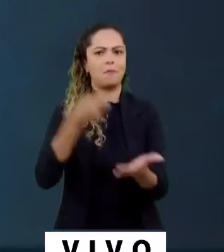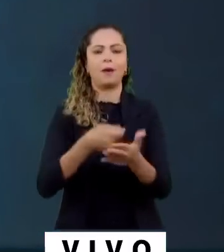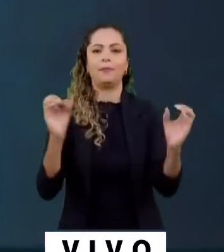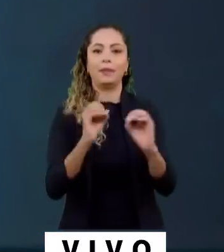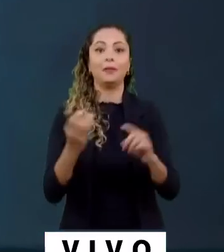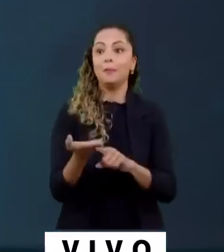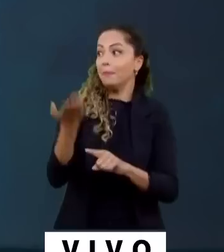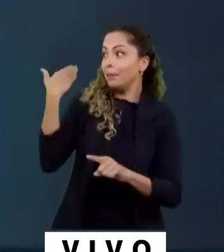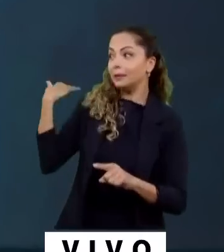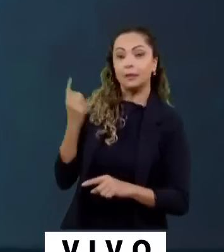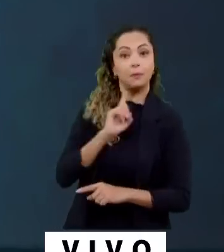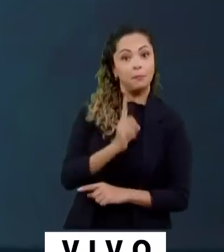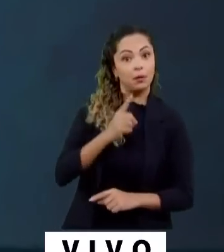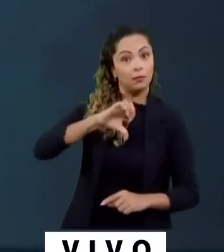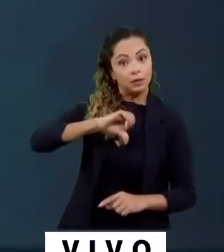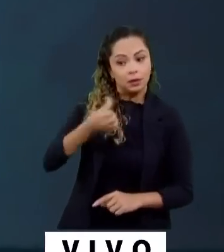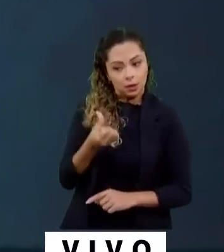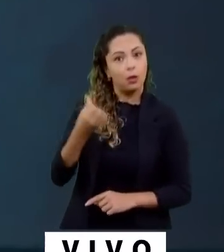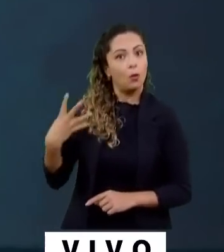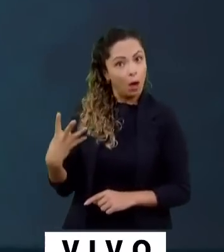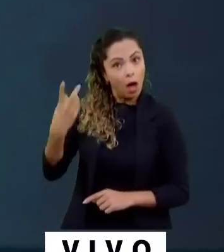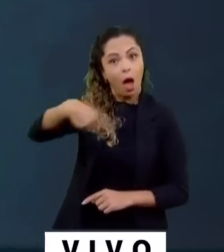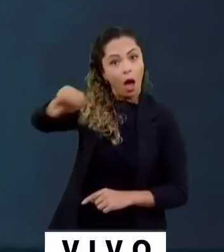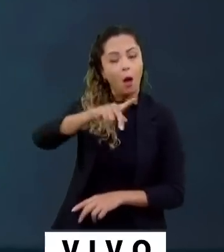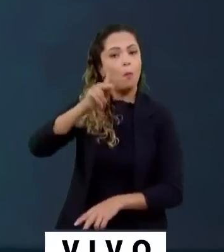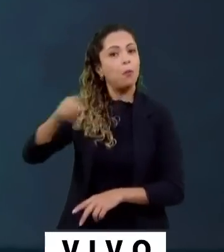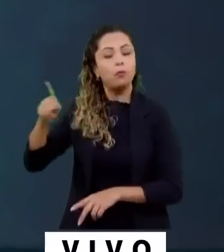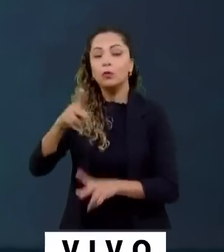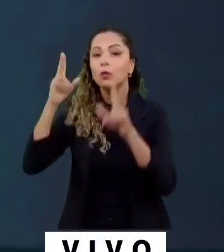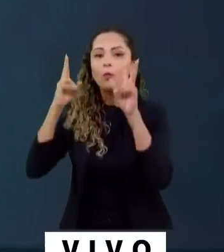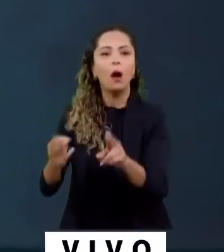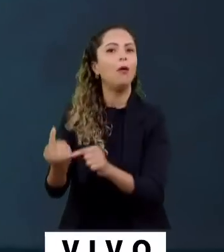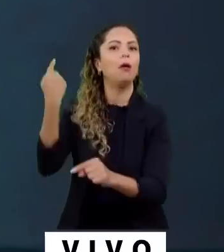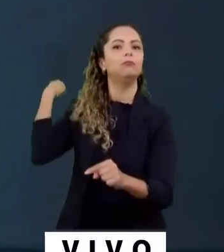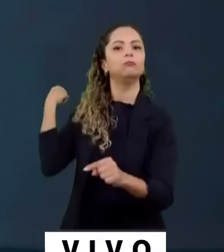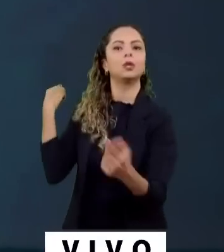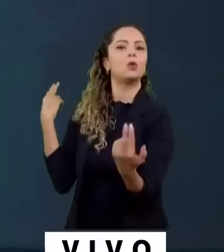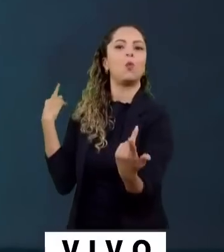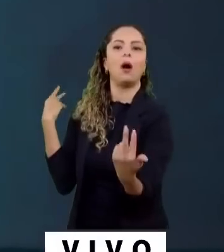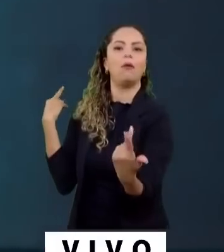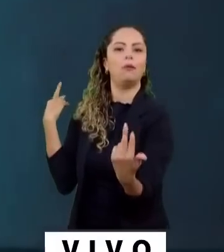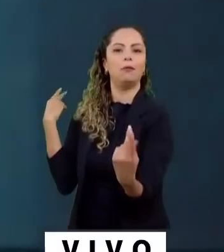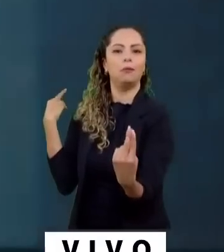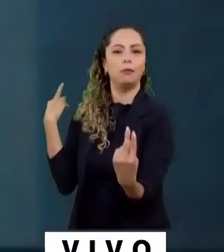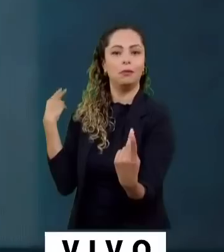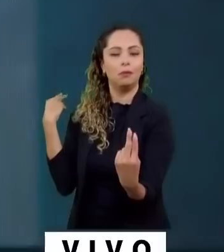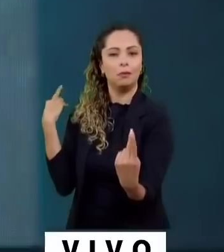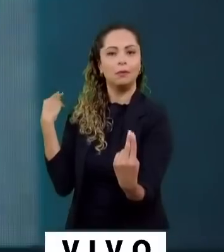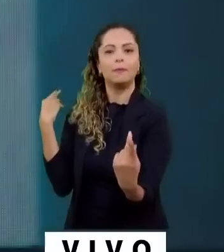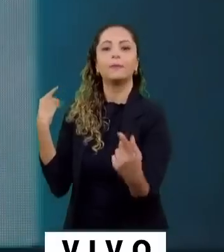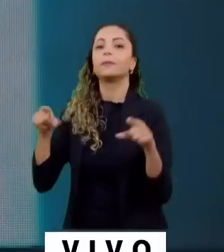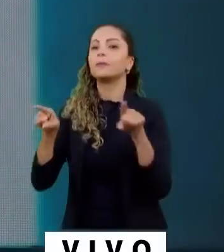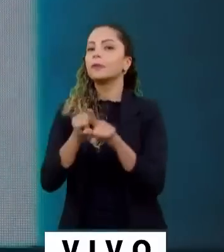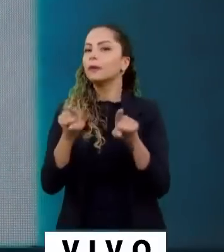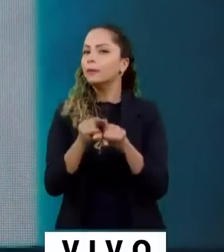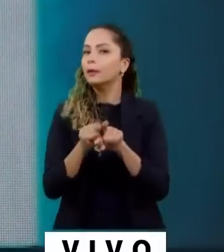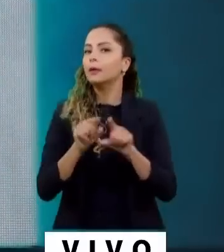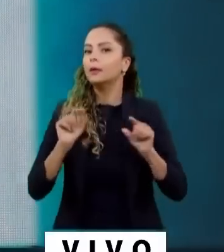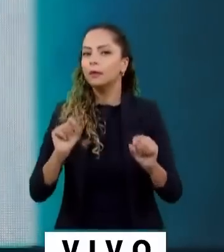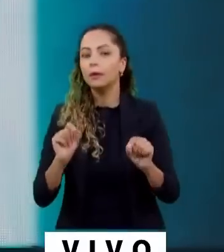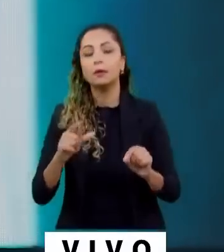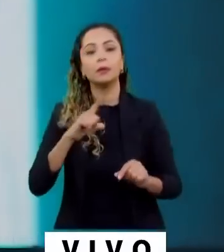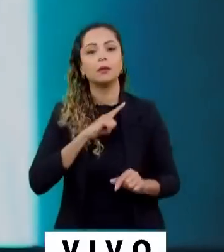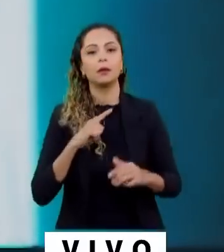Teremos também a opção de agregar a iniciativa privada, como somos liberais na